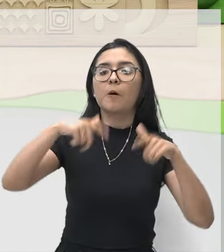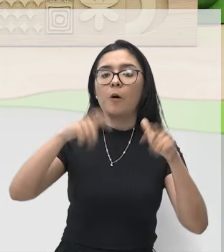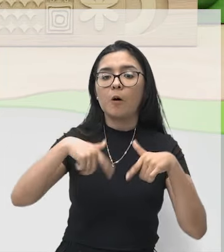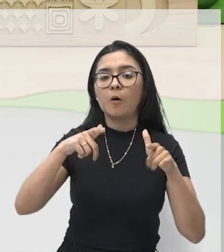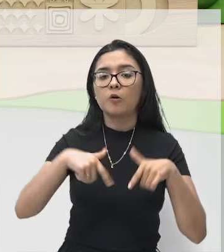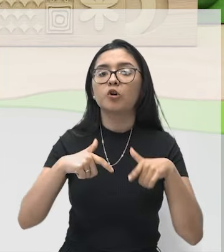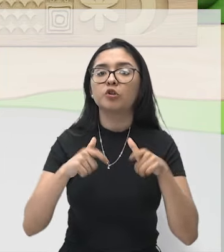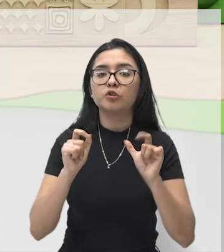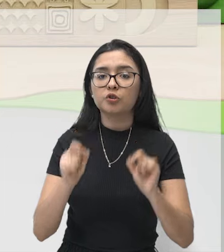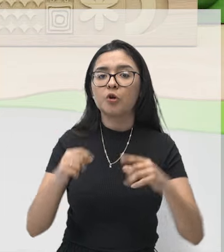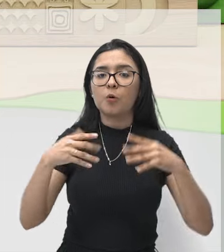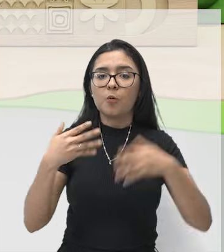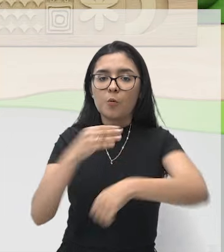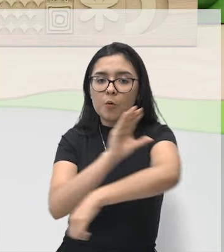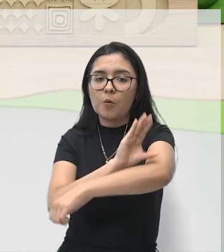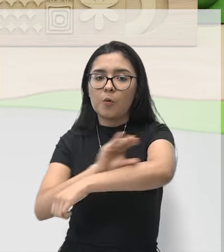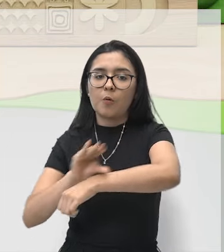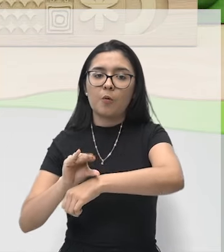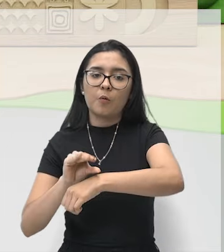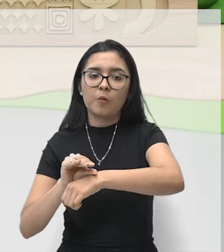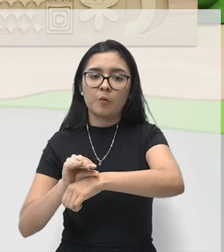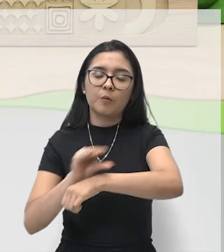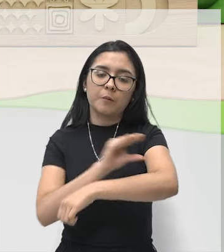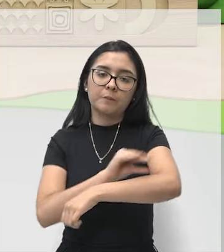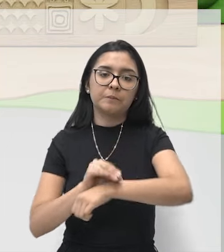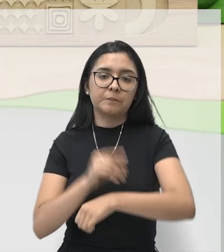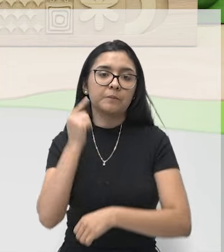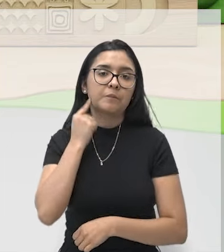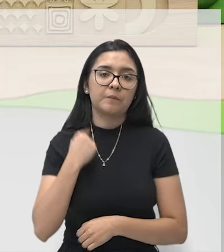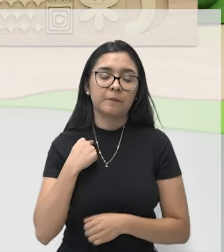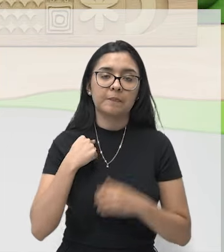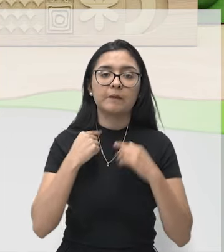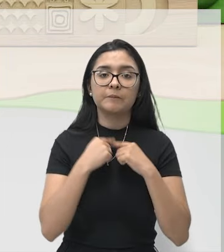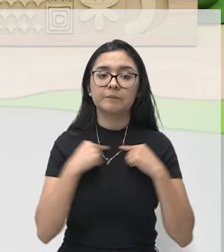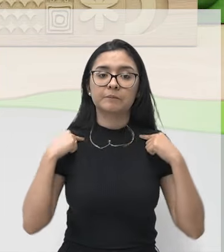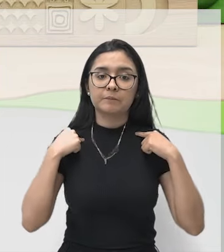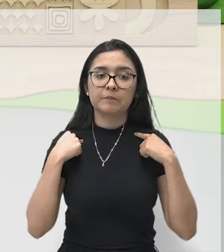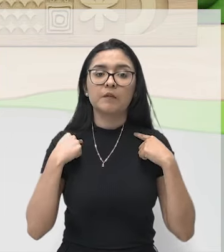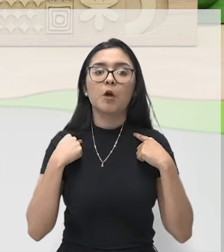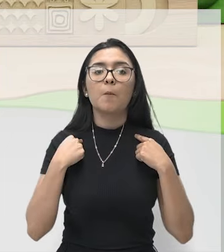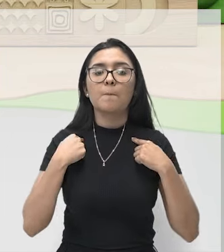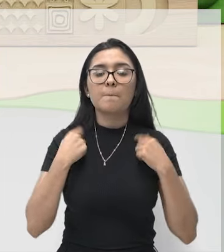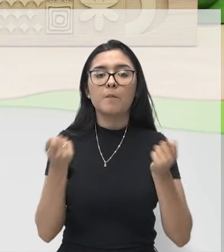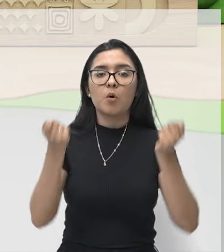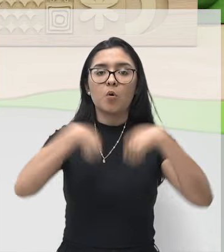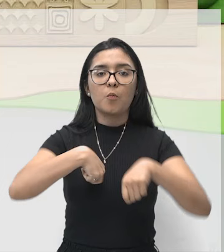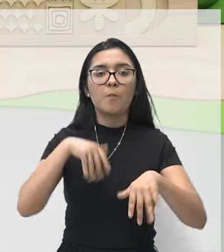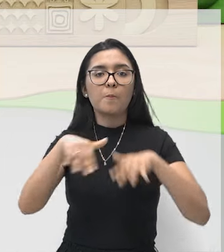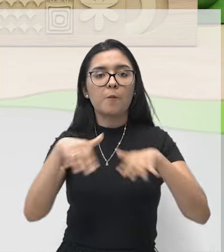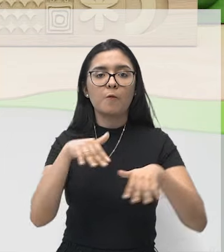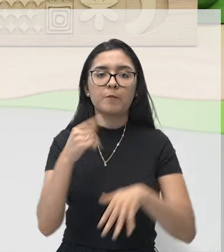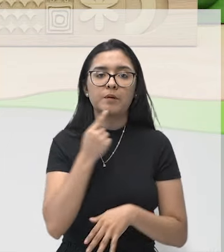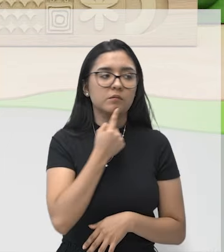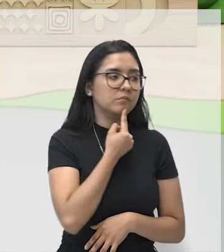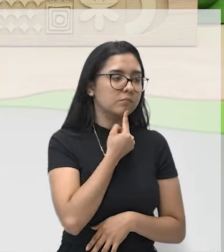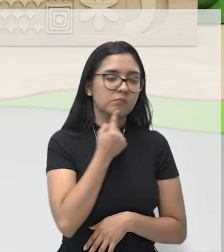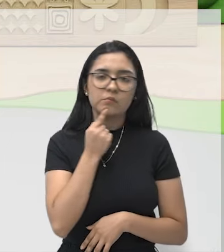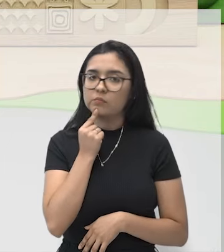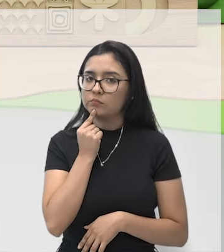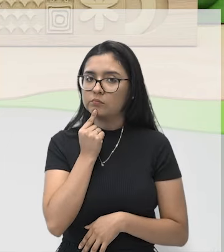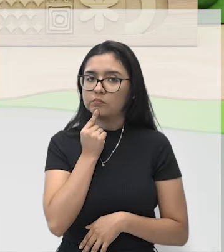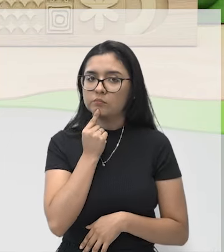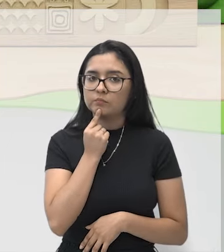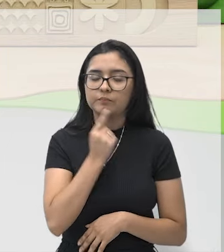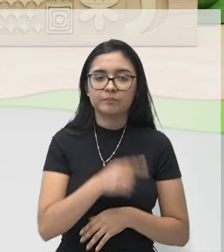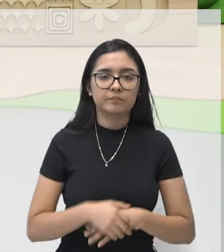ponta daqui para cá, até na sua clavícula. Que permite você fazer, ó. Esse giro do